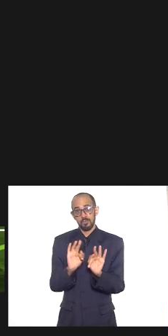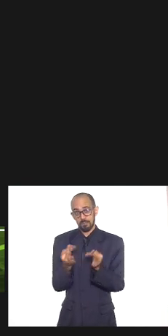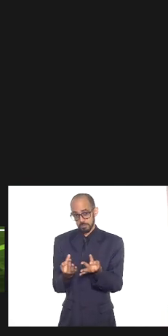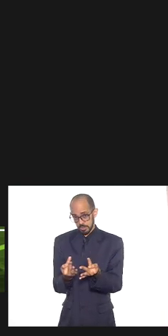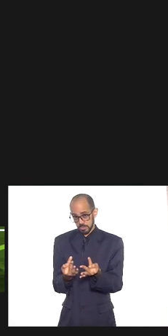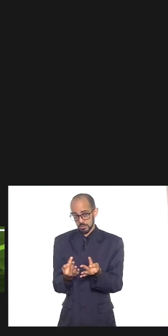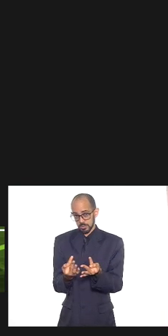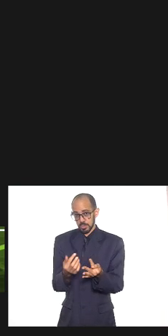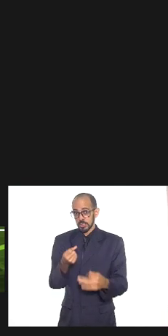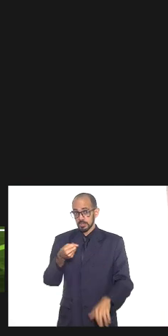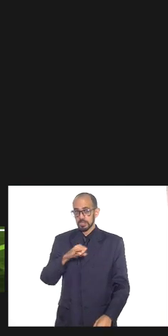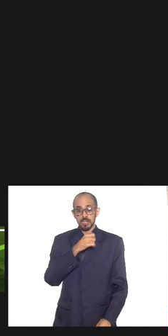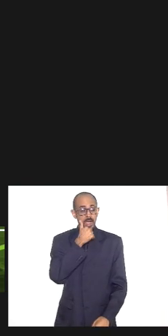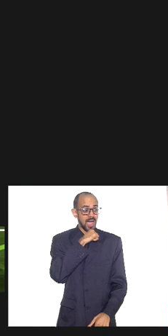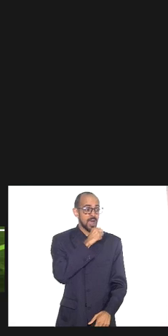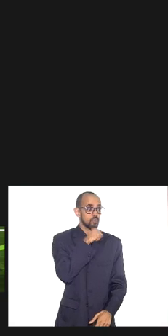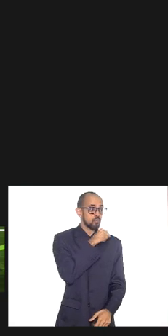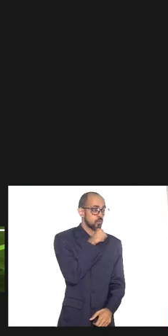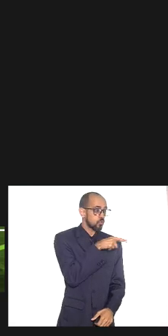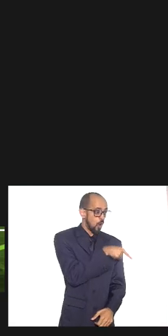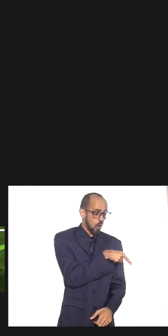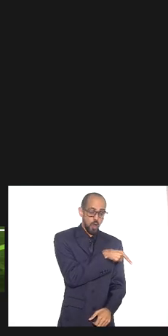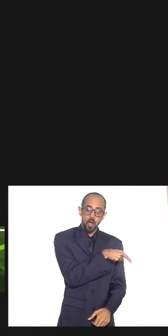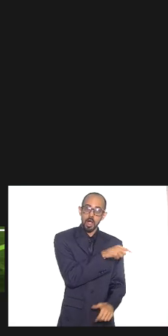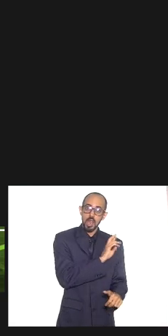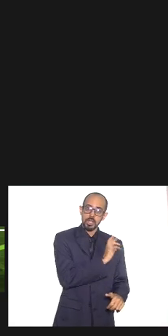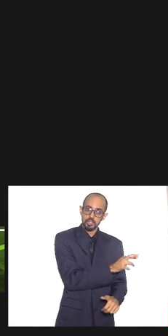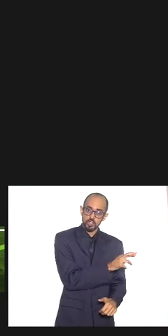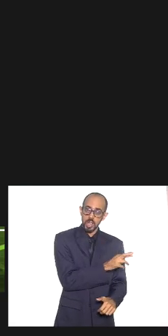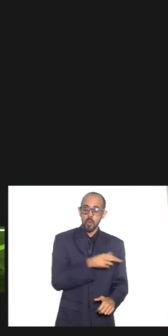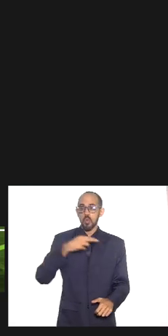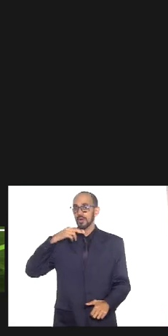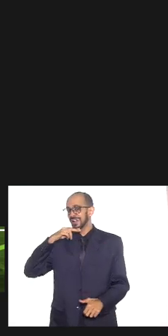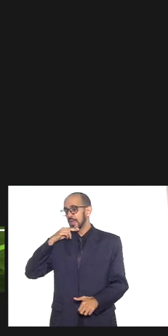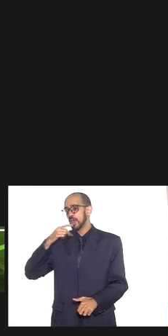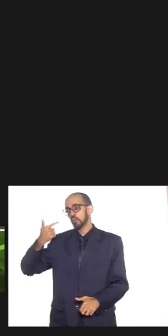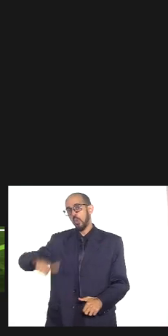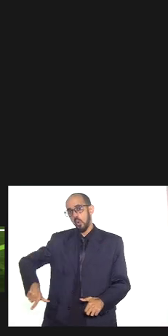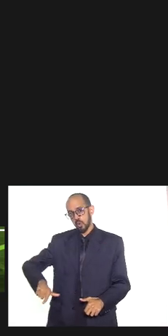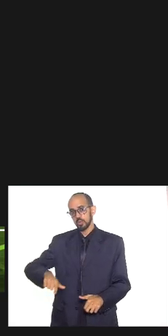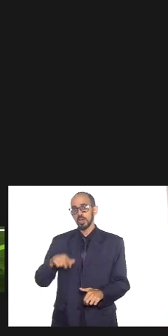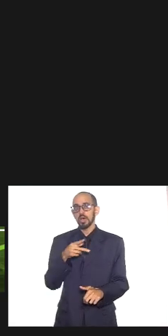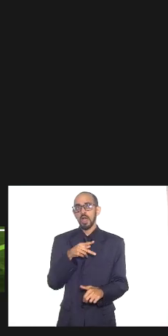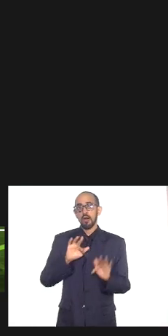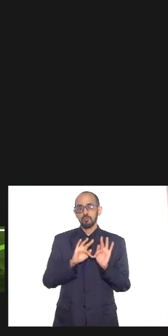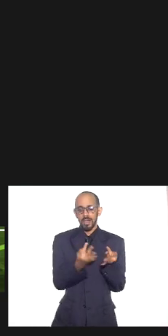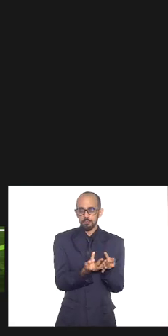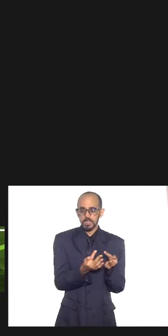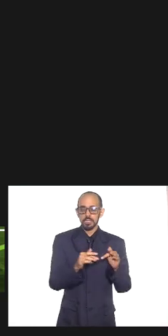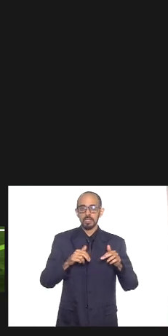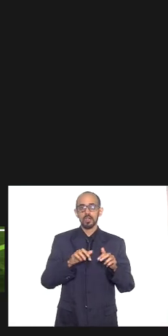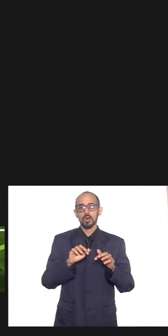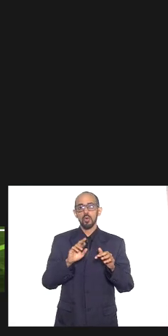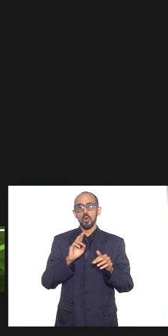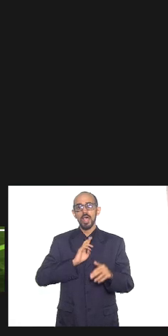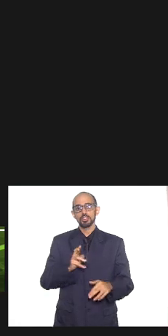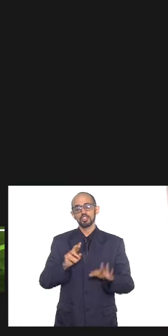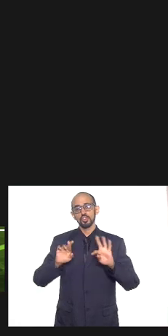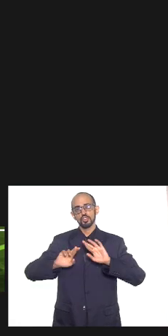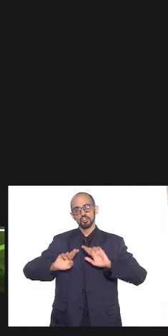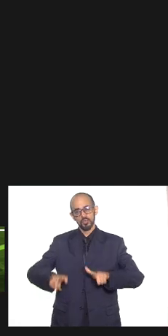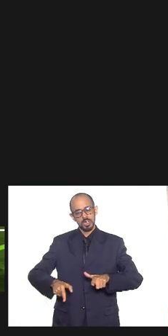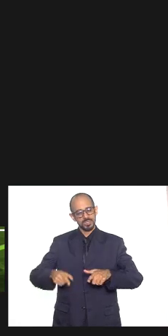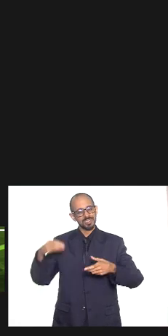tínhamos uma avó de uma religião neto de outra pais com religiões diferentes dos filhos então muita briga intrafamiliar de não